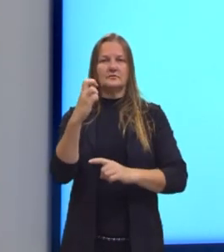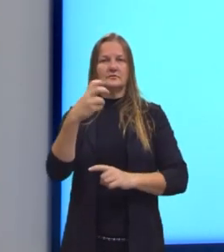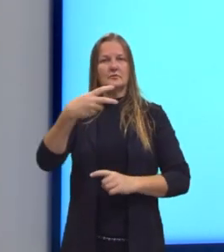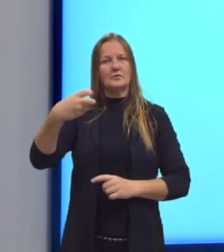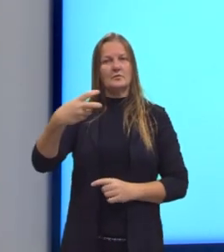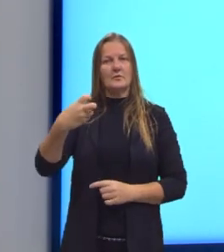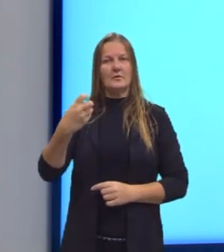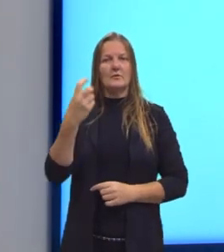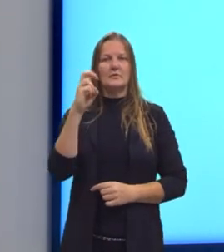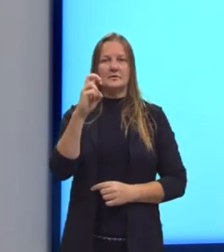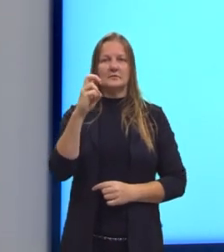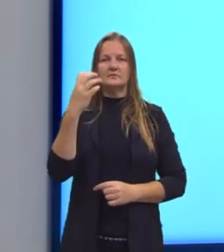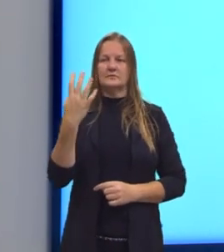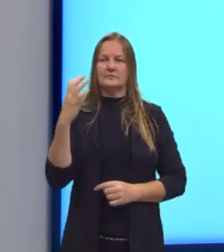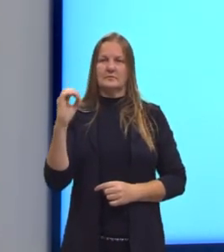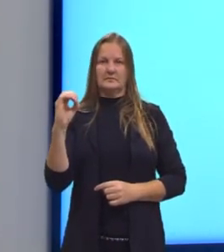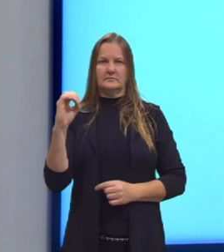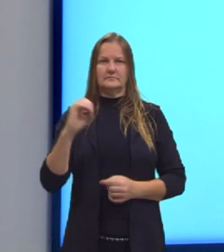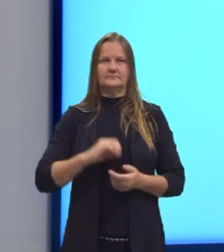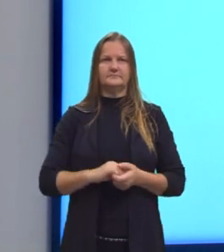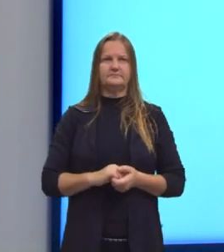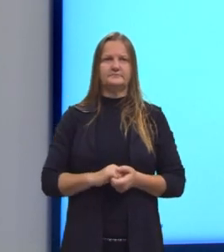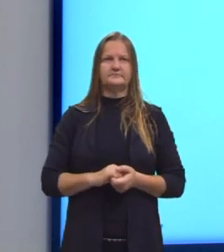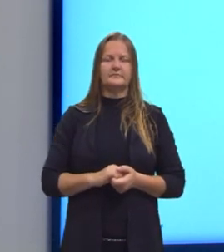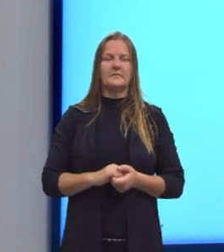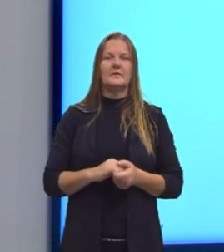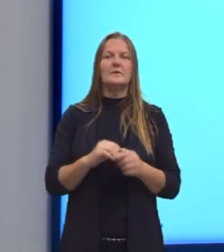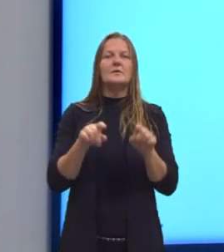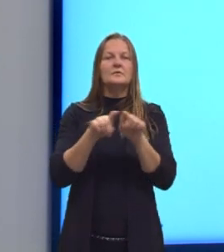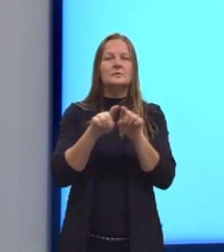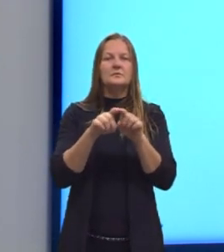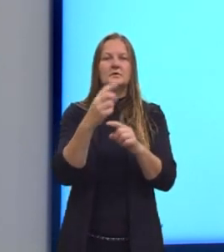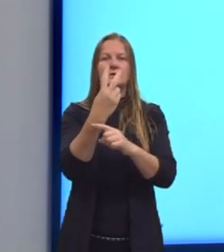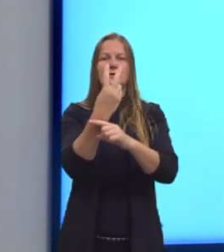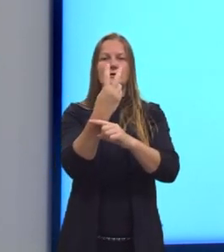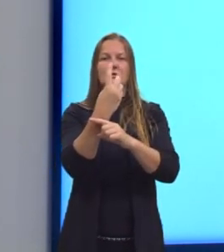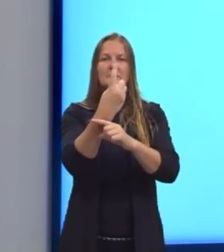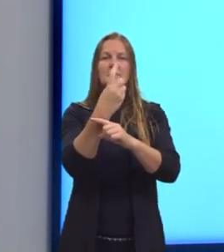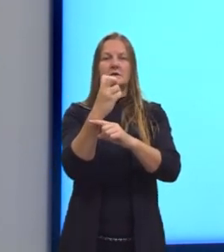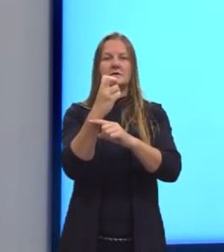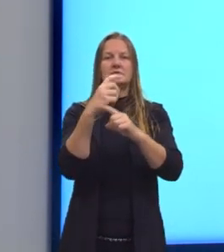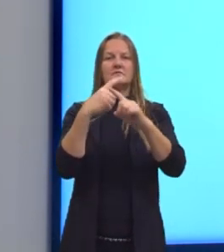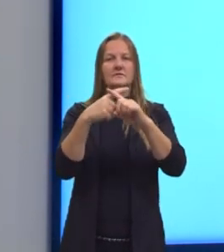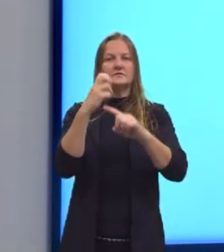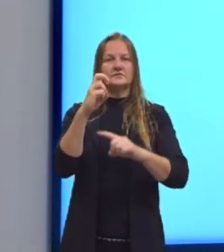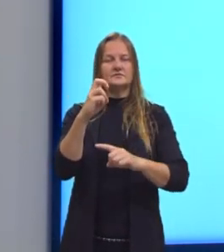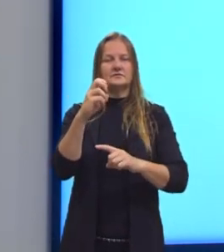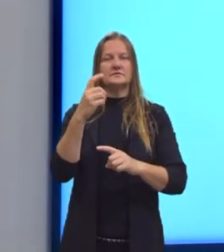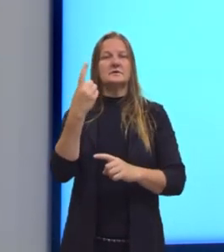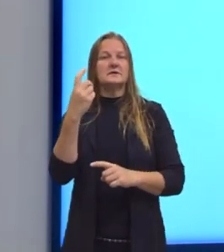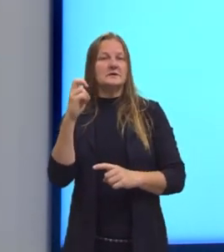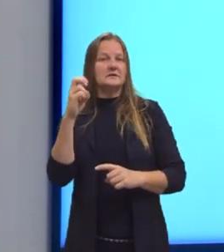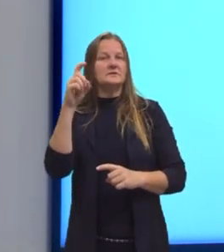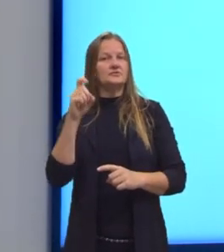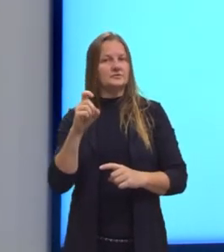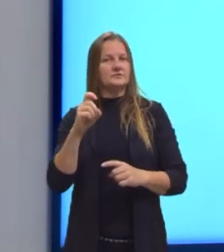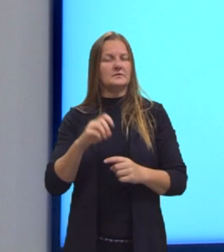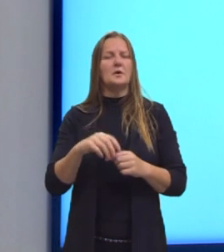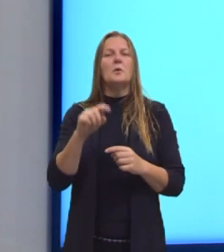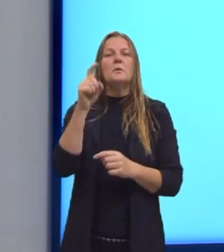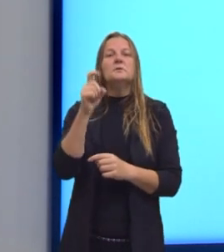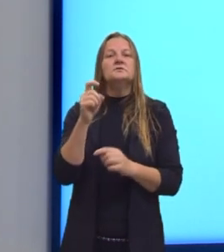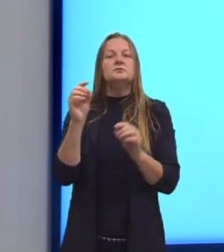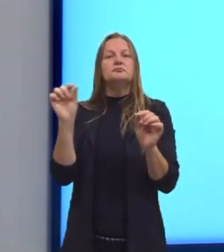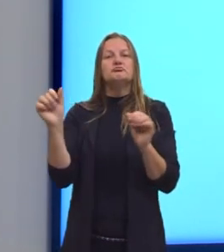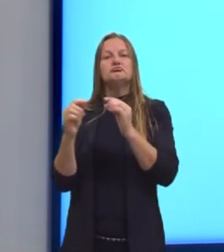dá 540, enquanto ali o 15 vezes x dá 15x. Ah, mas o x está